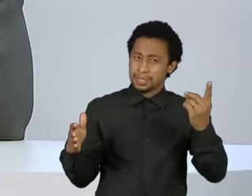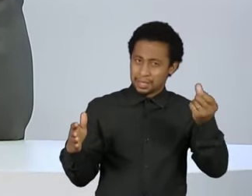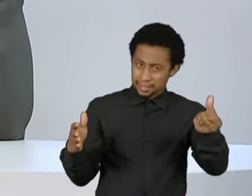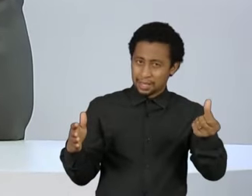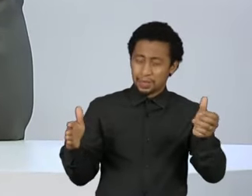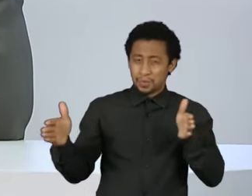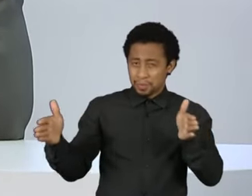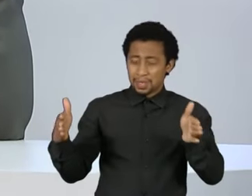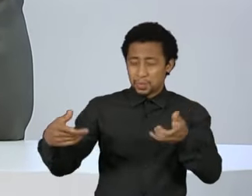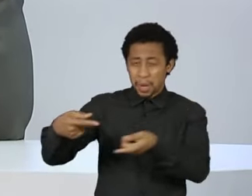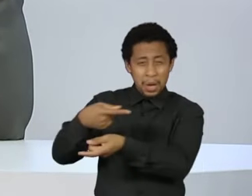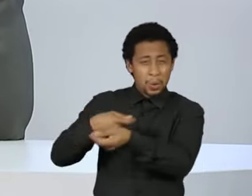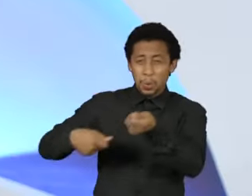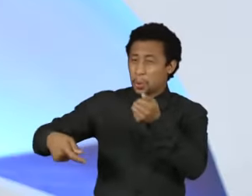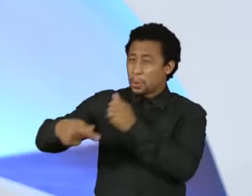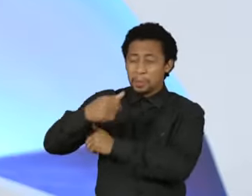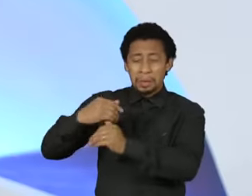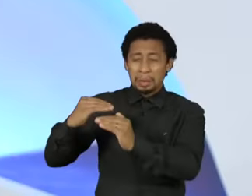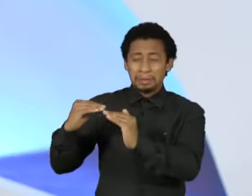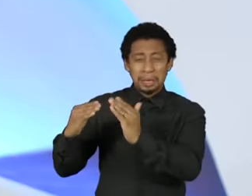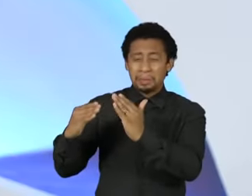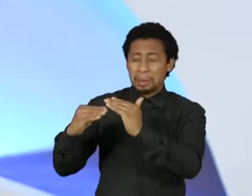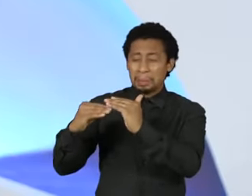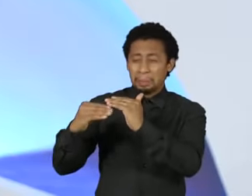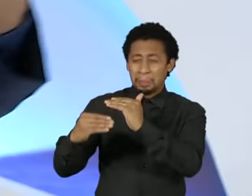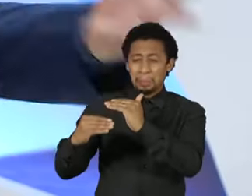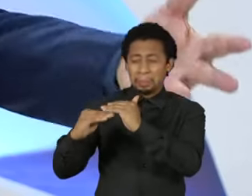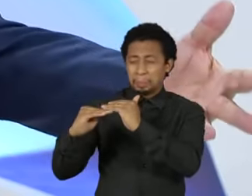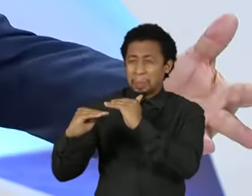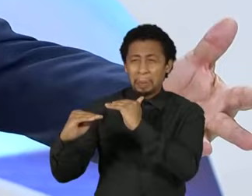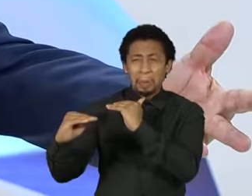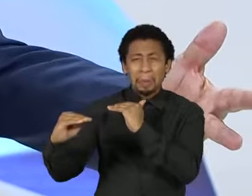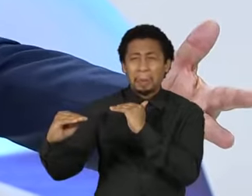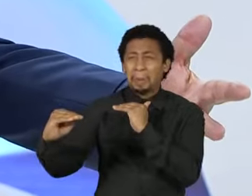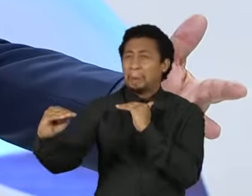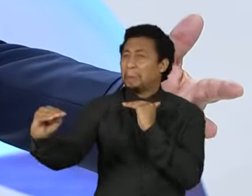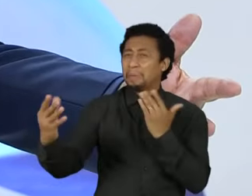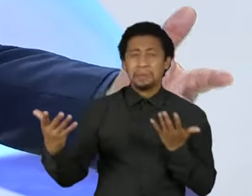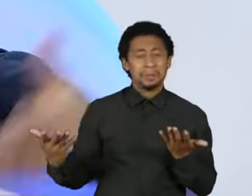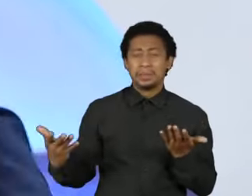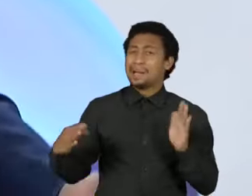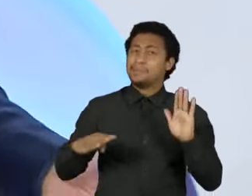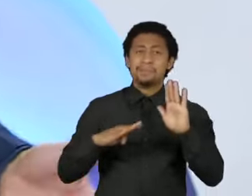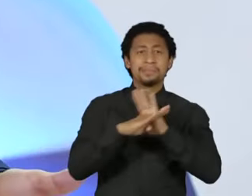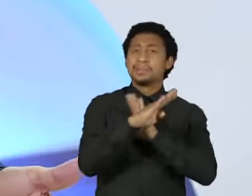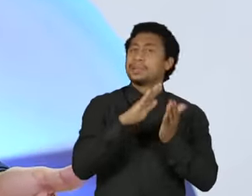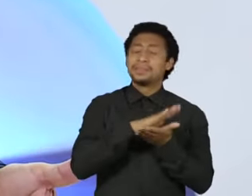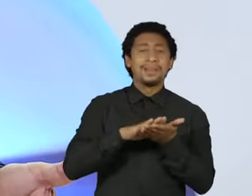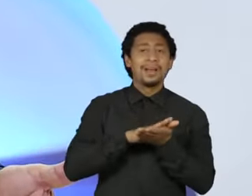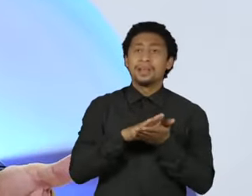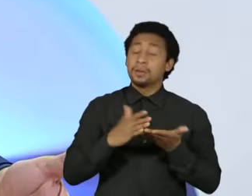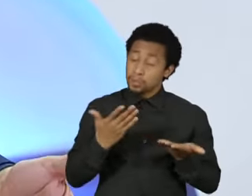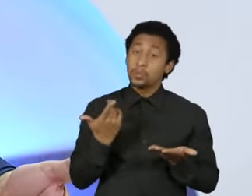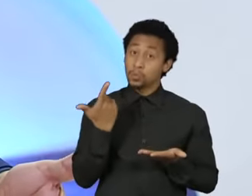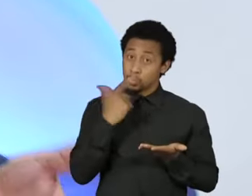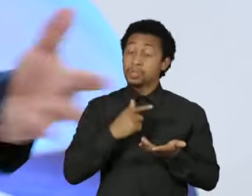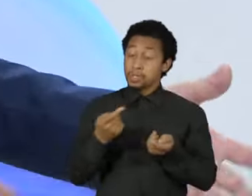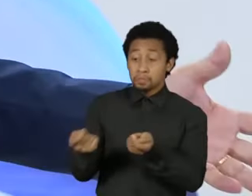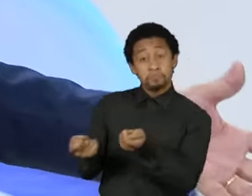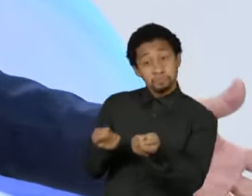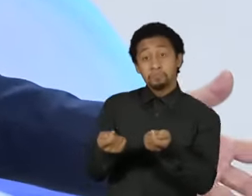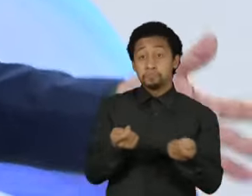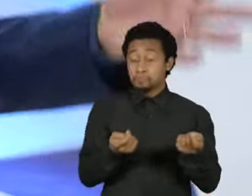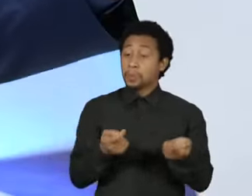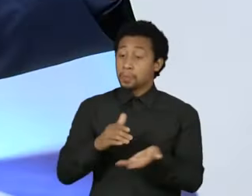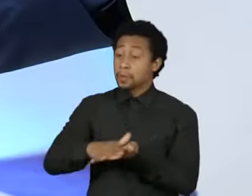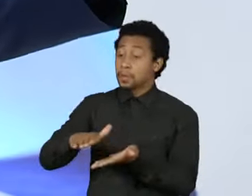da história do nosso país. Eu fiz mudanças na educação com dinheiro que estava no nosso mundo. Não tinha dinheiro novo. Se eu fosse